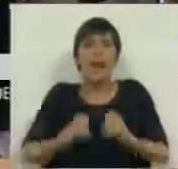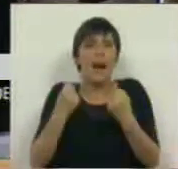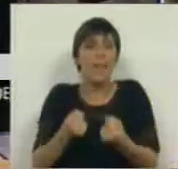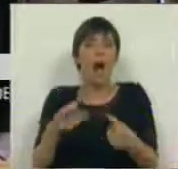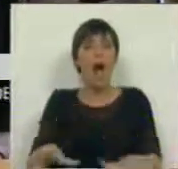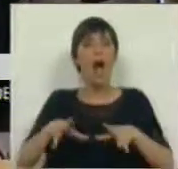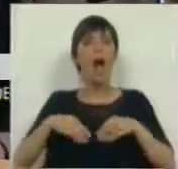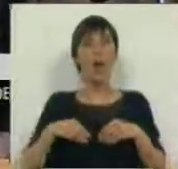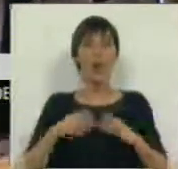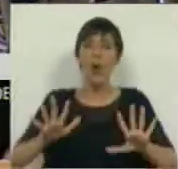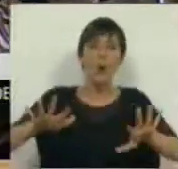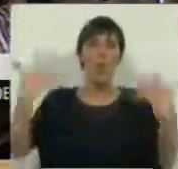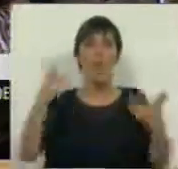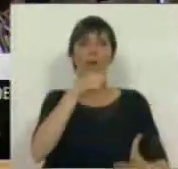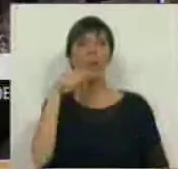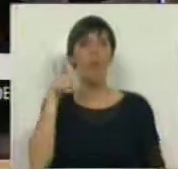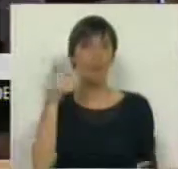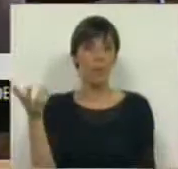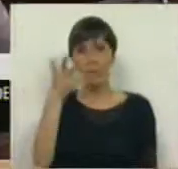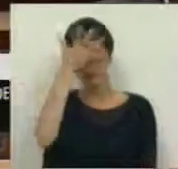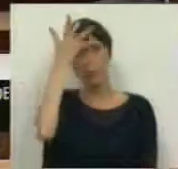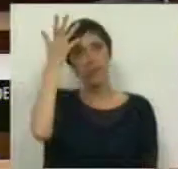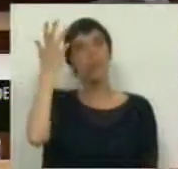de assumir qualquer tipo de compromisso.